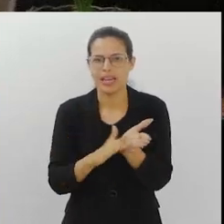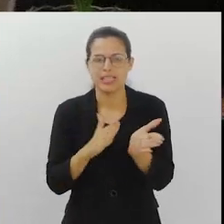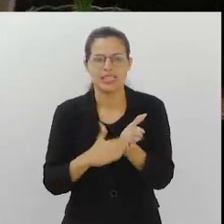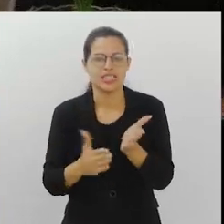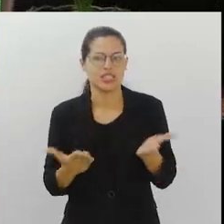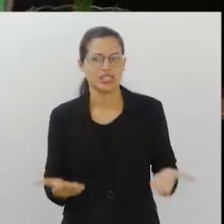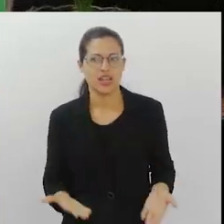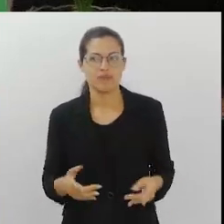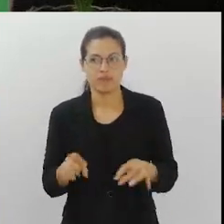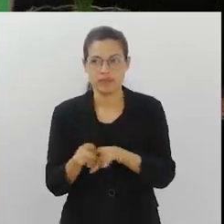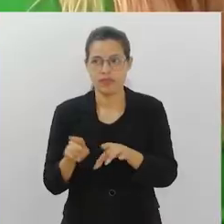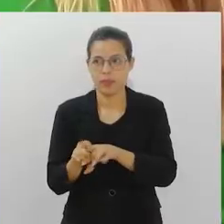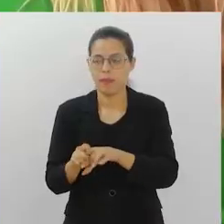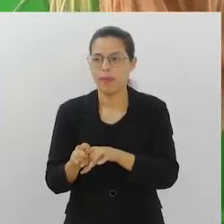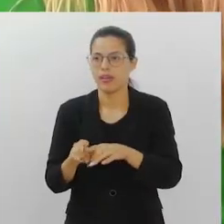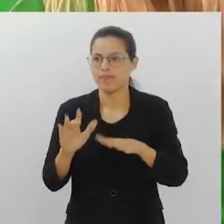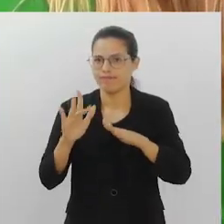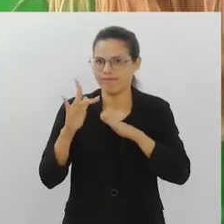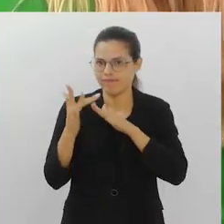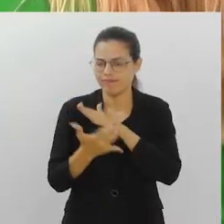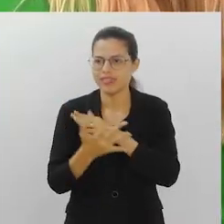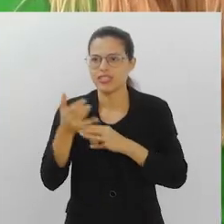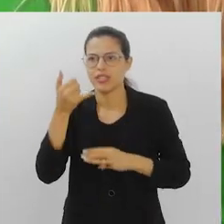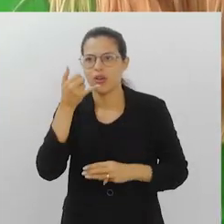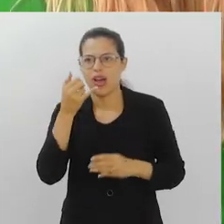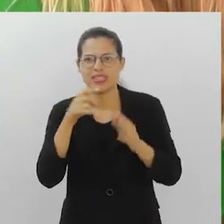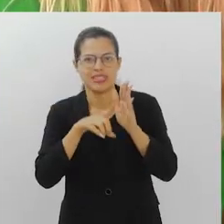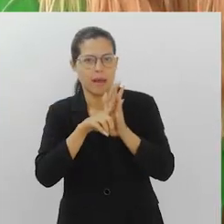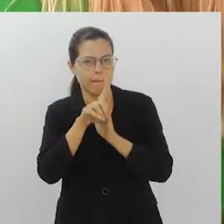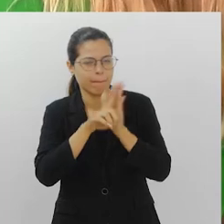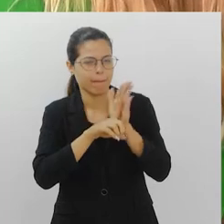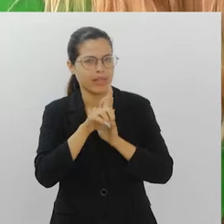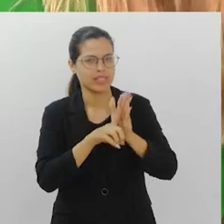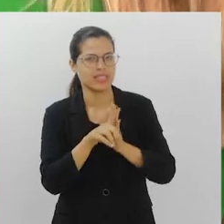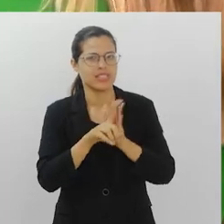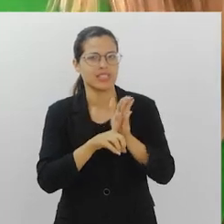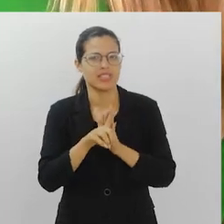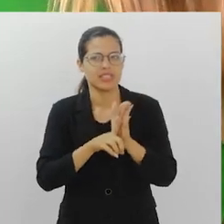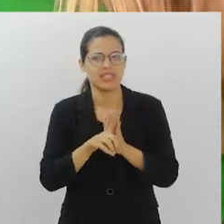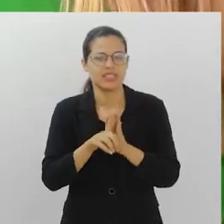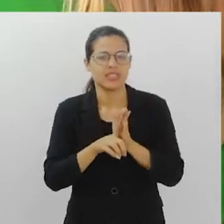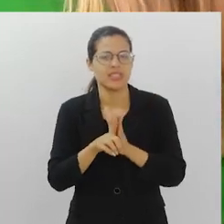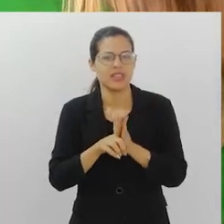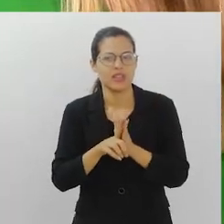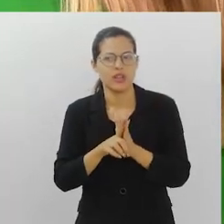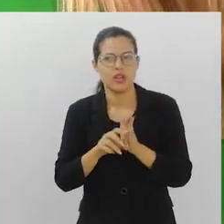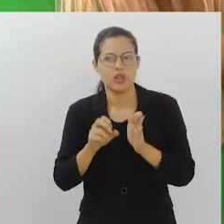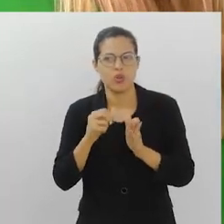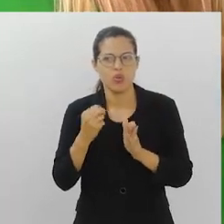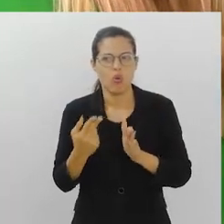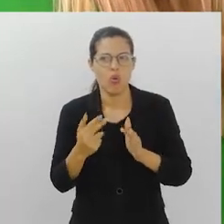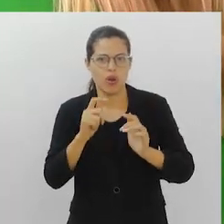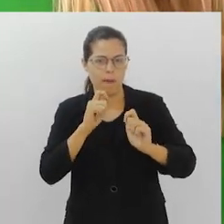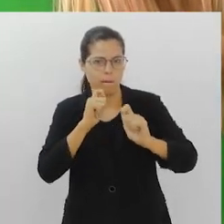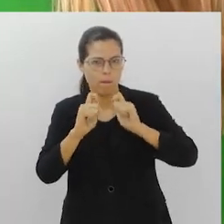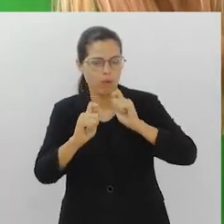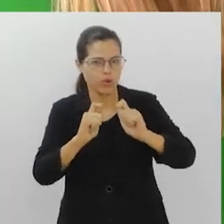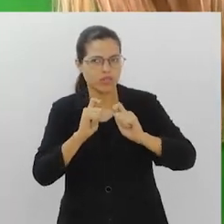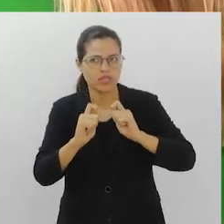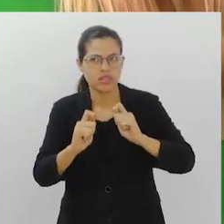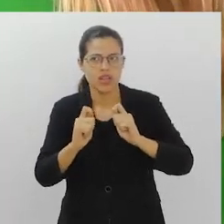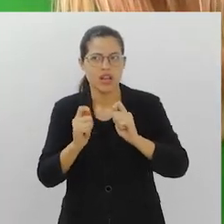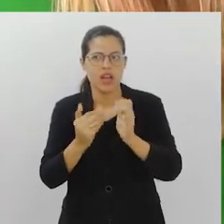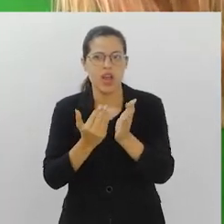outro. Os meios digitais também, você está lá fazendo uma pesquisa ou olhando algo, uma reportagem,